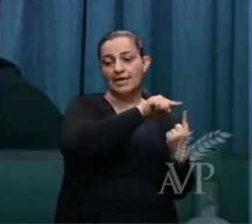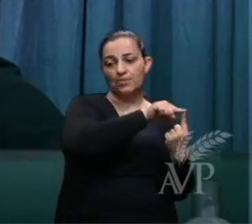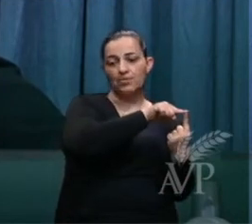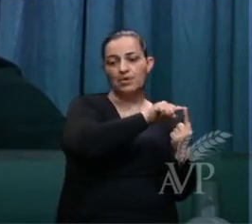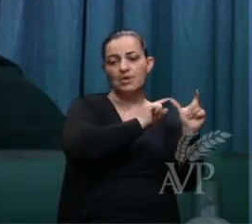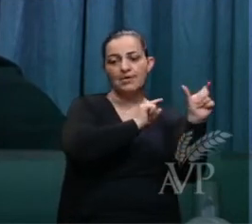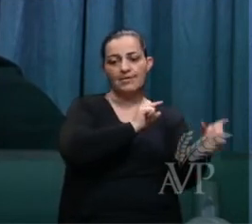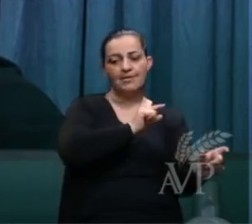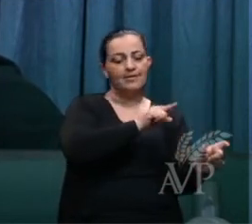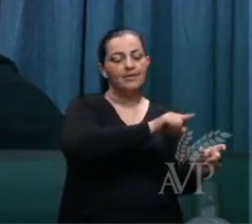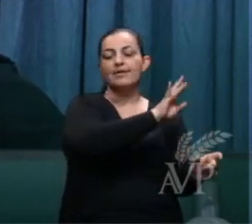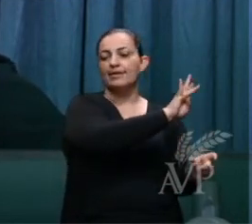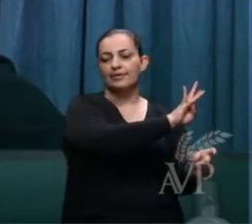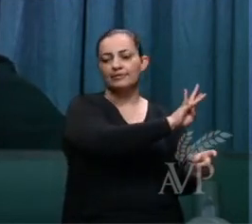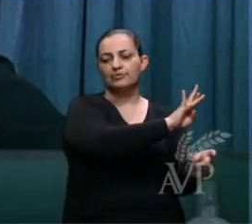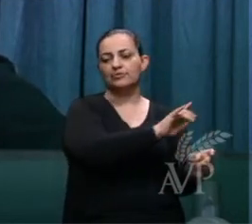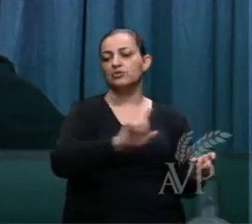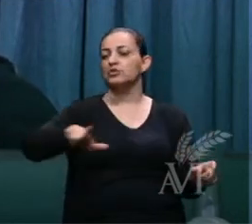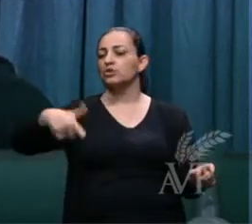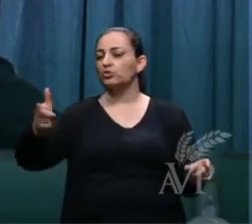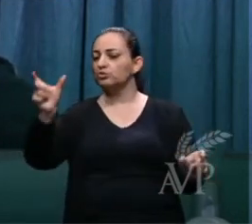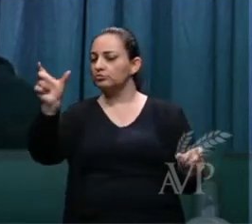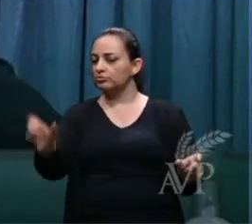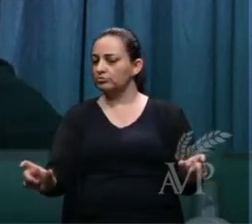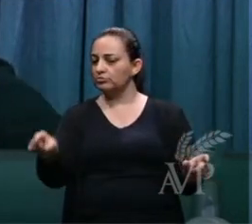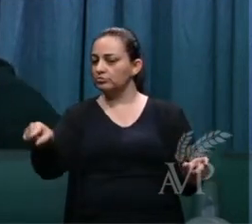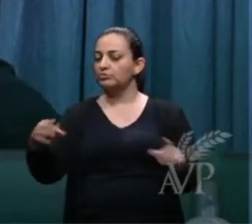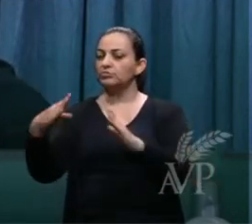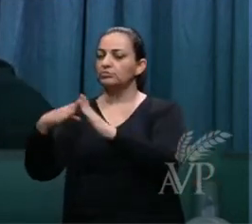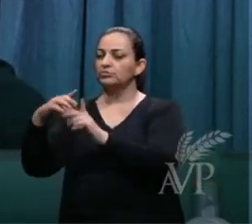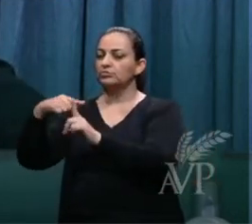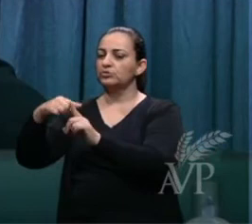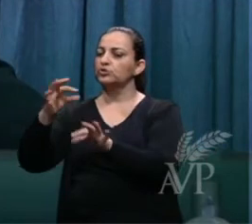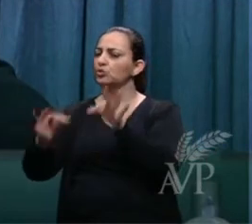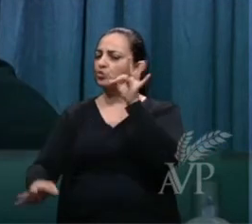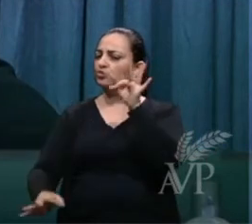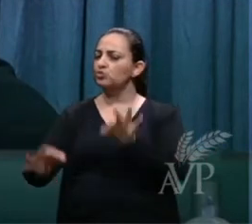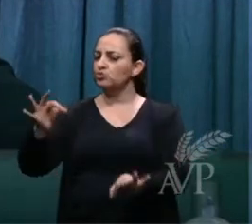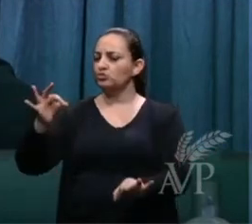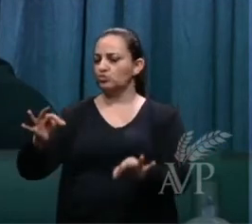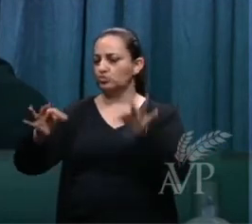e tem a outra igreja os justos